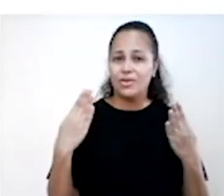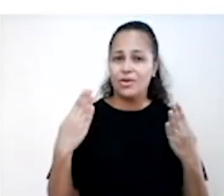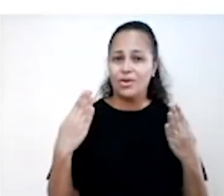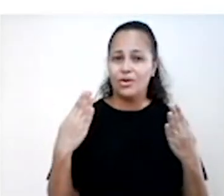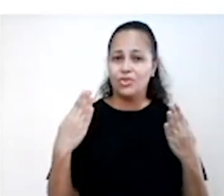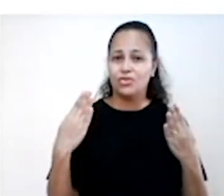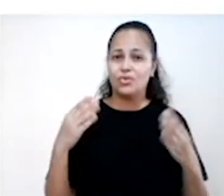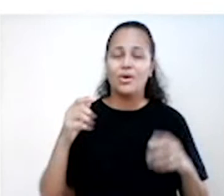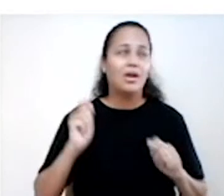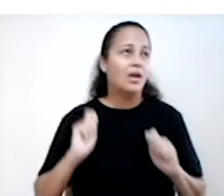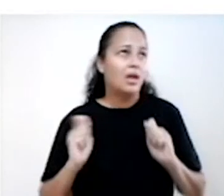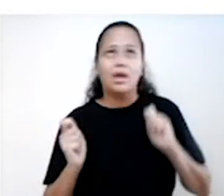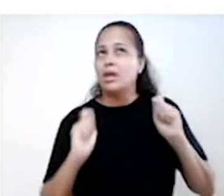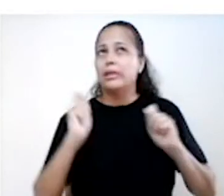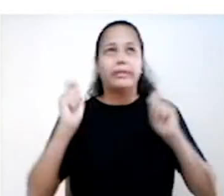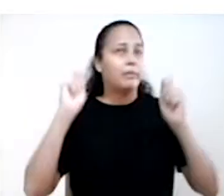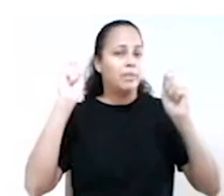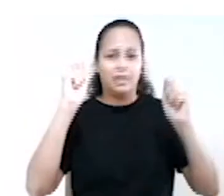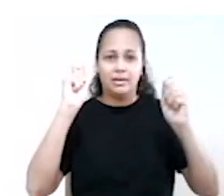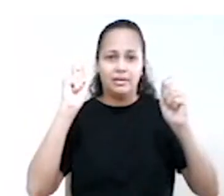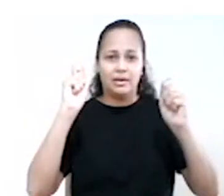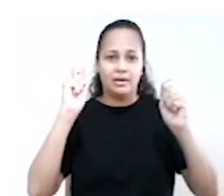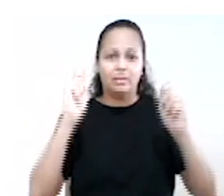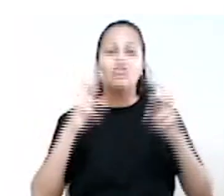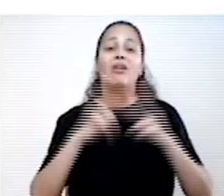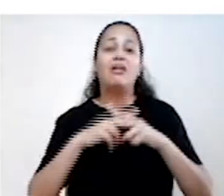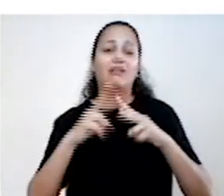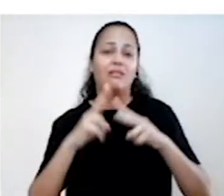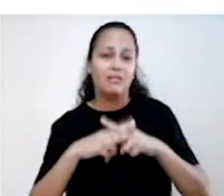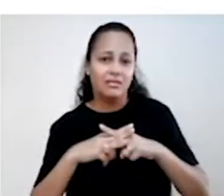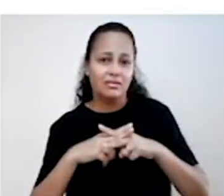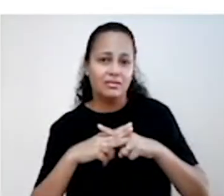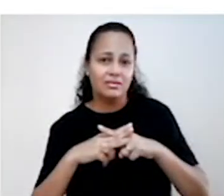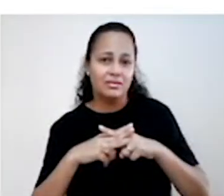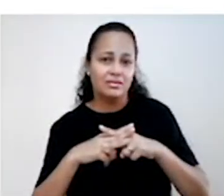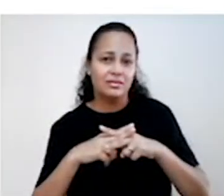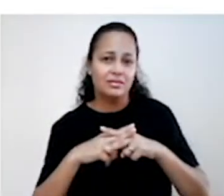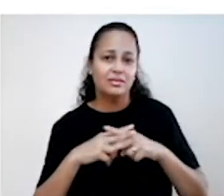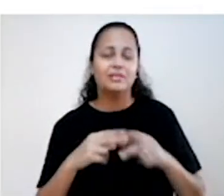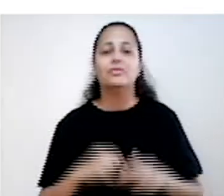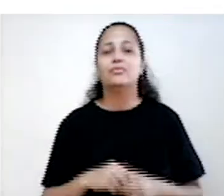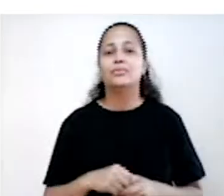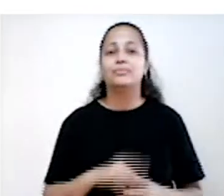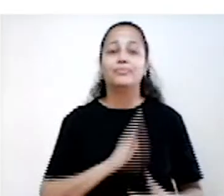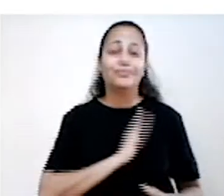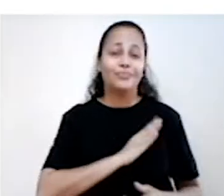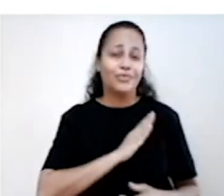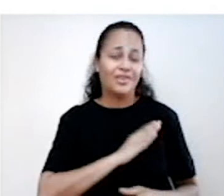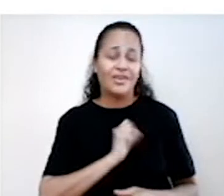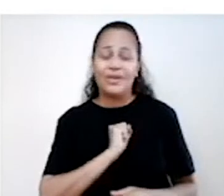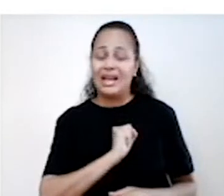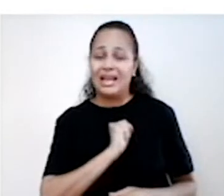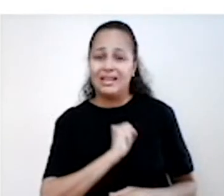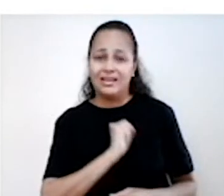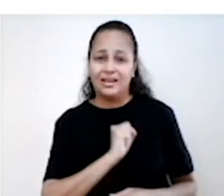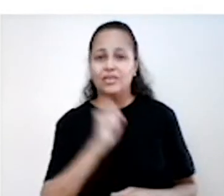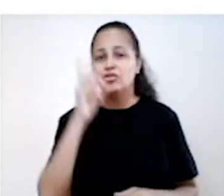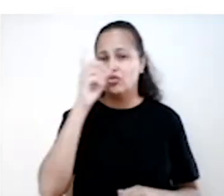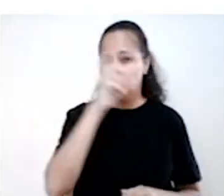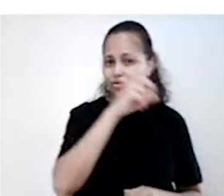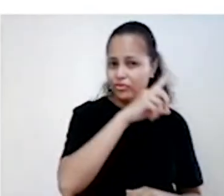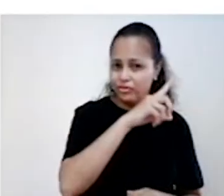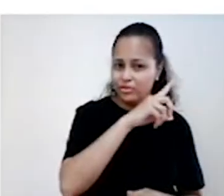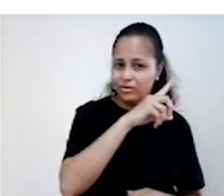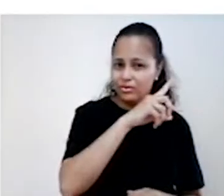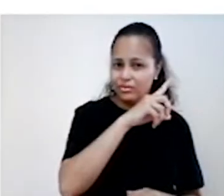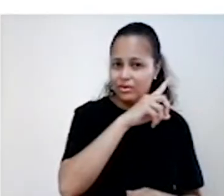irritabilidade, impulsividade, agressividade, fala acelerada, inquietude, dificuldade